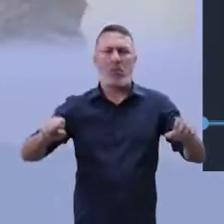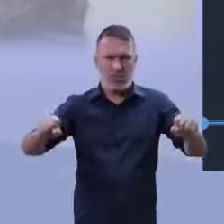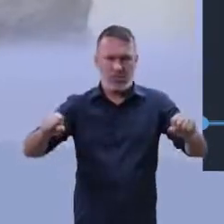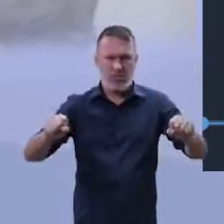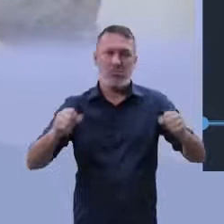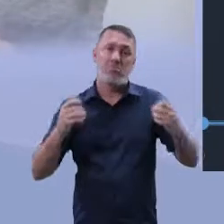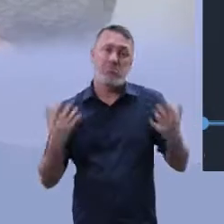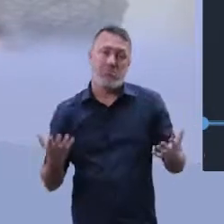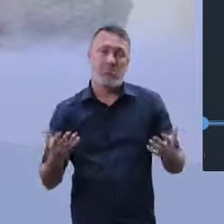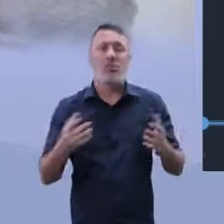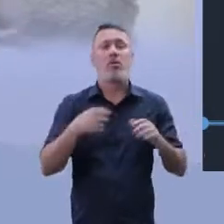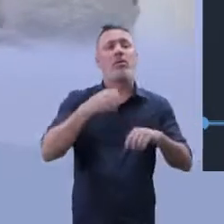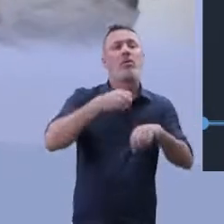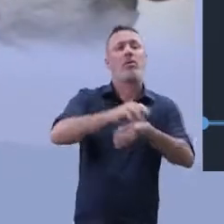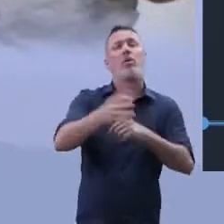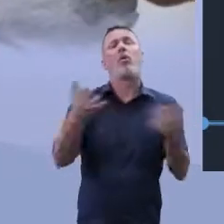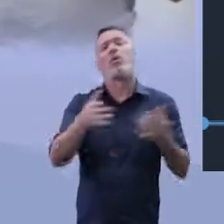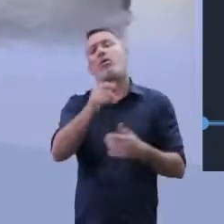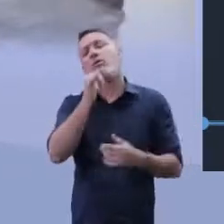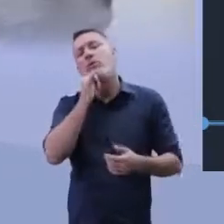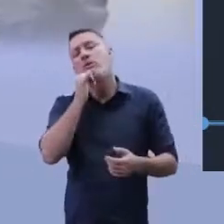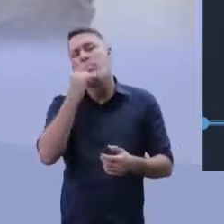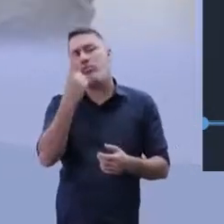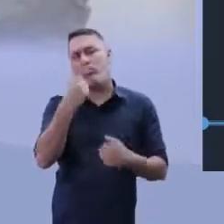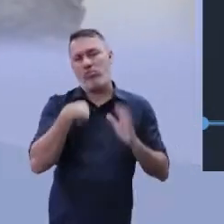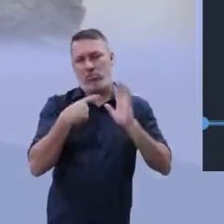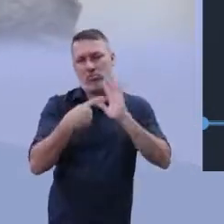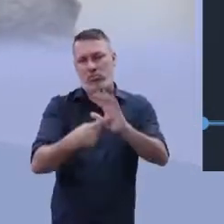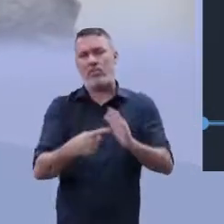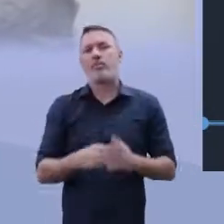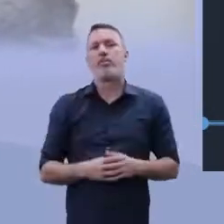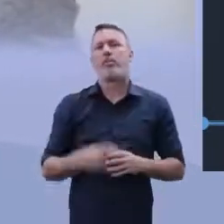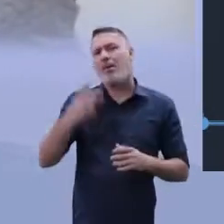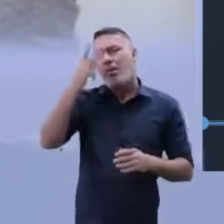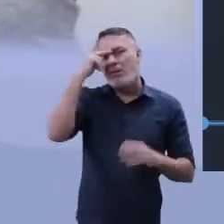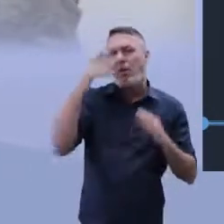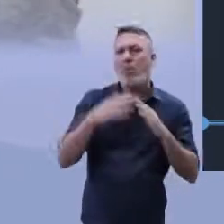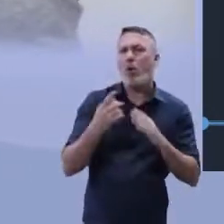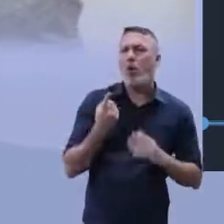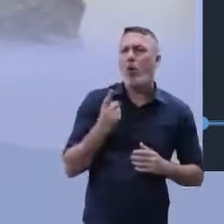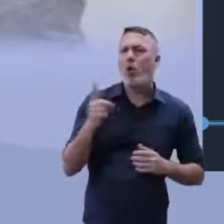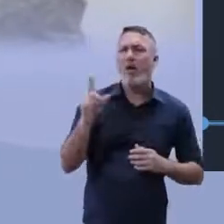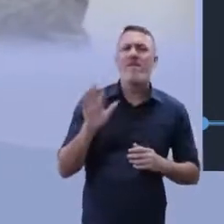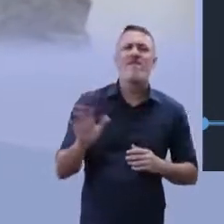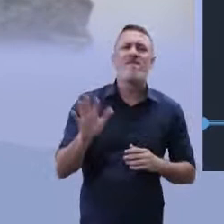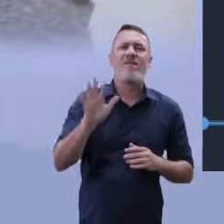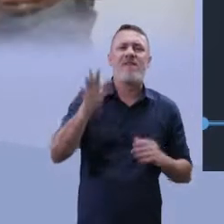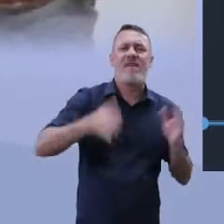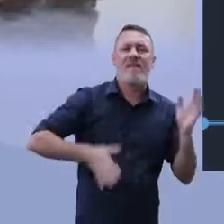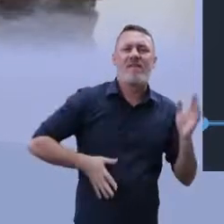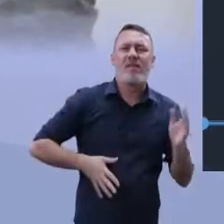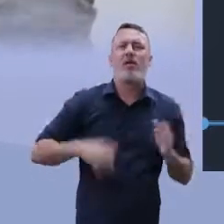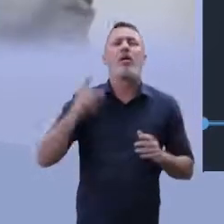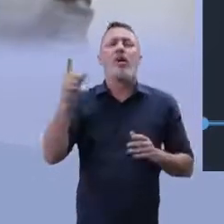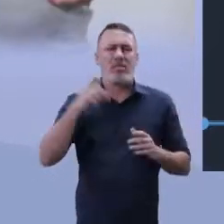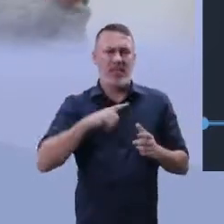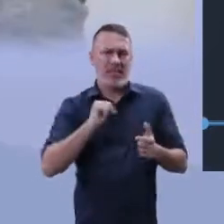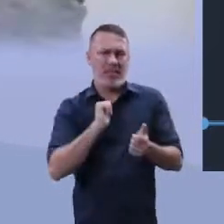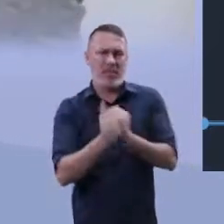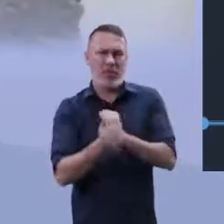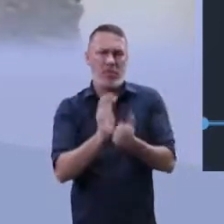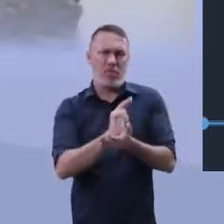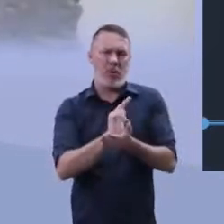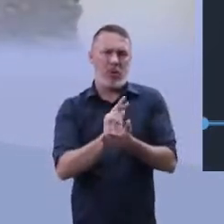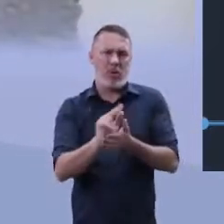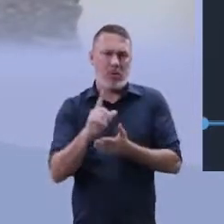falar com vocês. Será que hoje um adolescente, morador de uma comunidade carente, qual a forma de conhecer as variedades dos